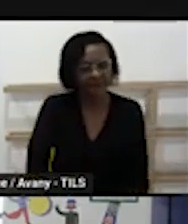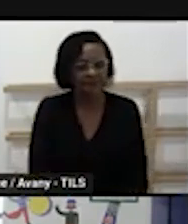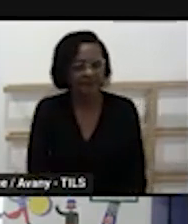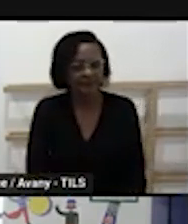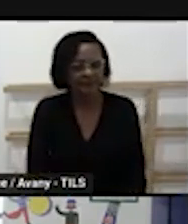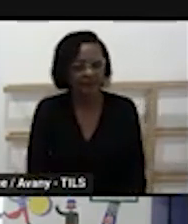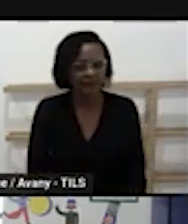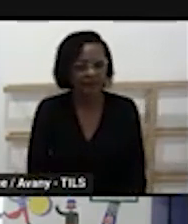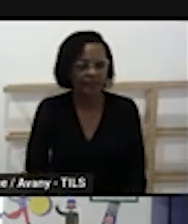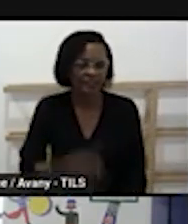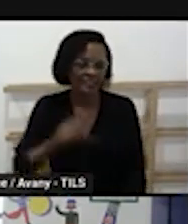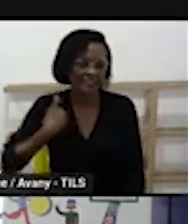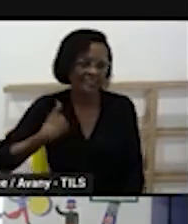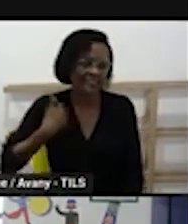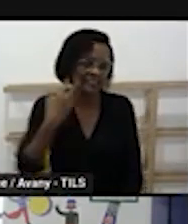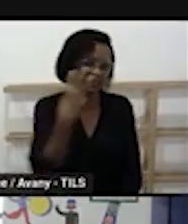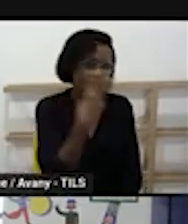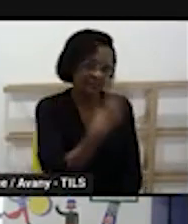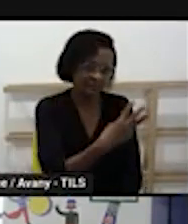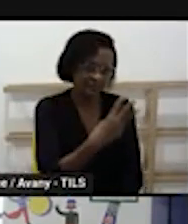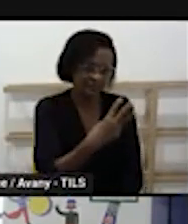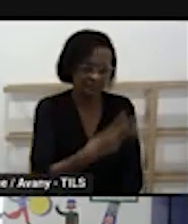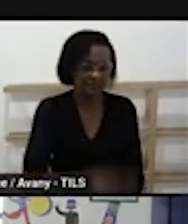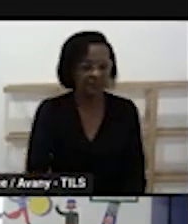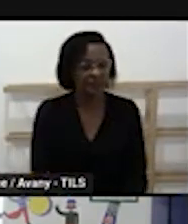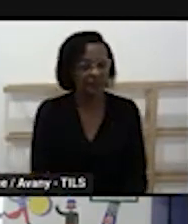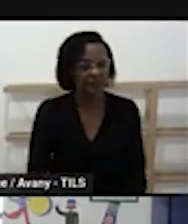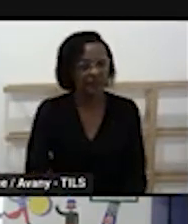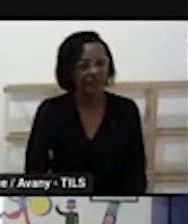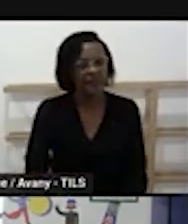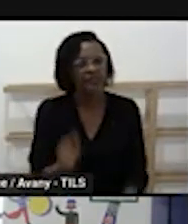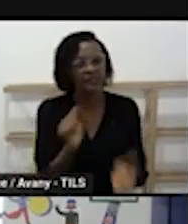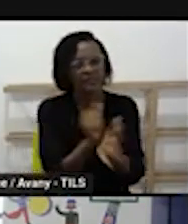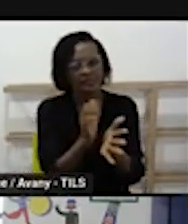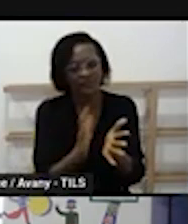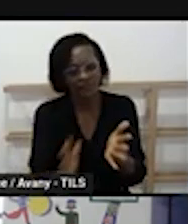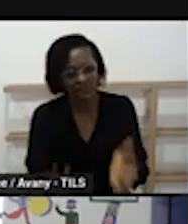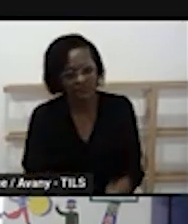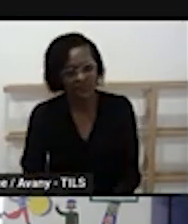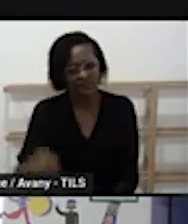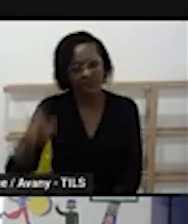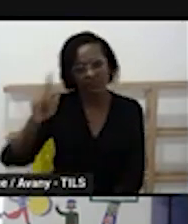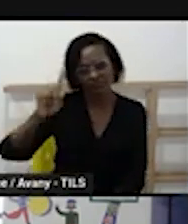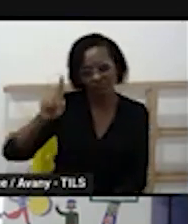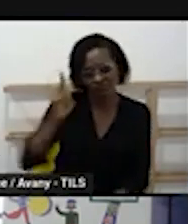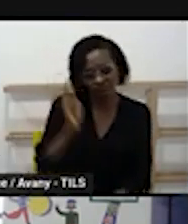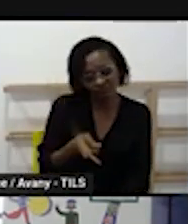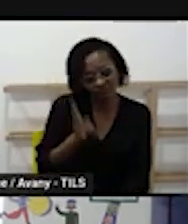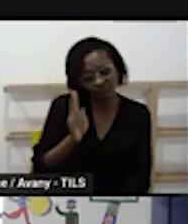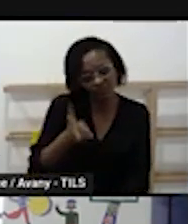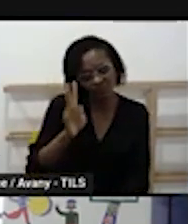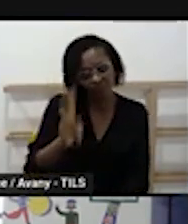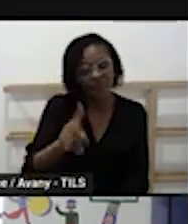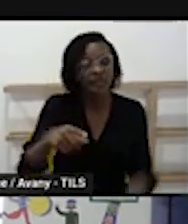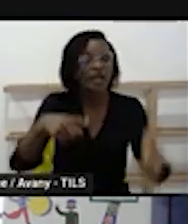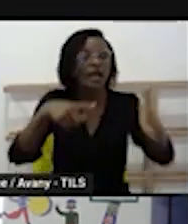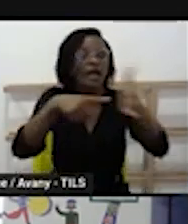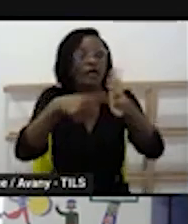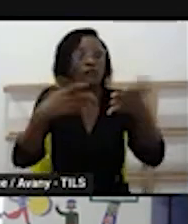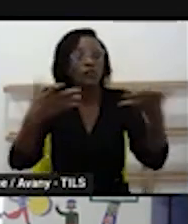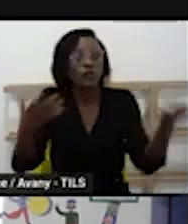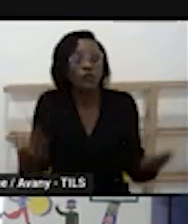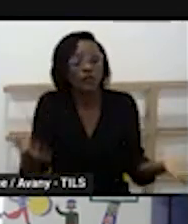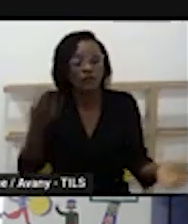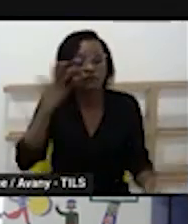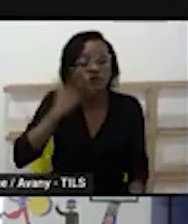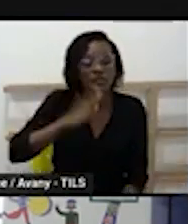sempre tem os relatos do fim de semana é uma atividade permanente em que a gente tem o objetivo de desenvolver nessa criança